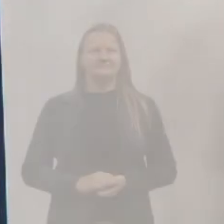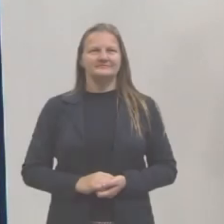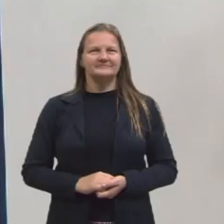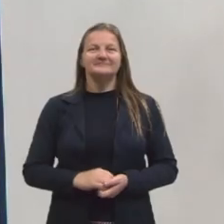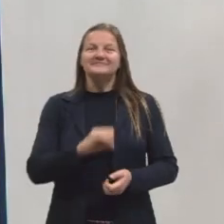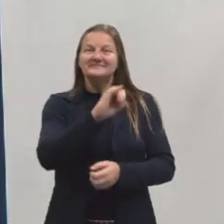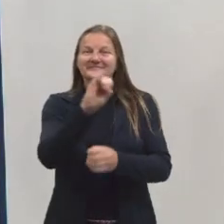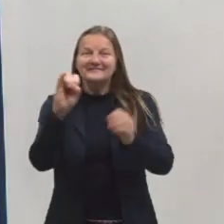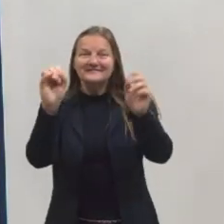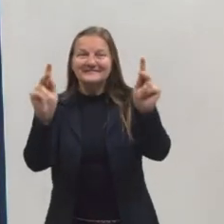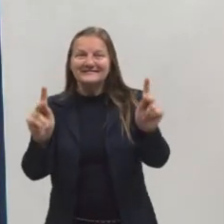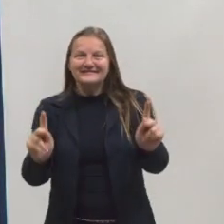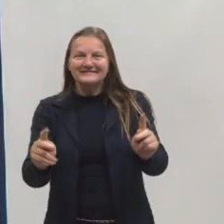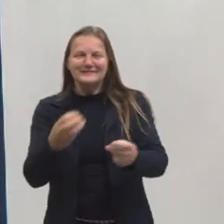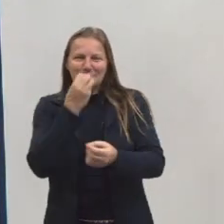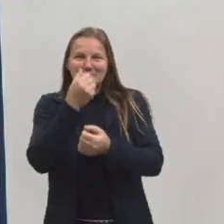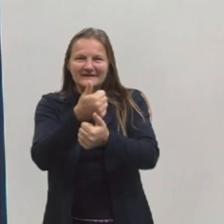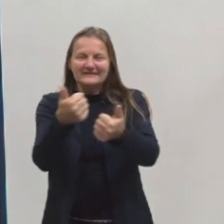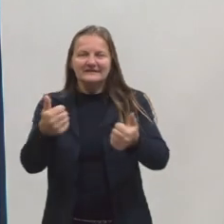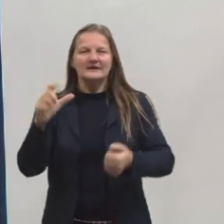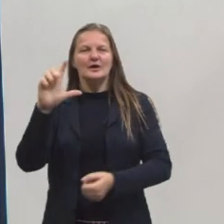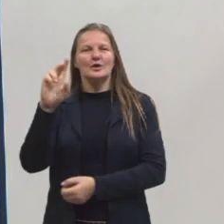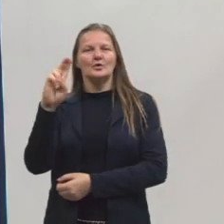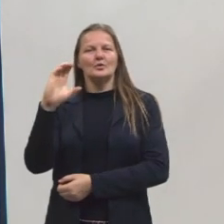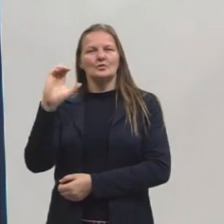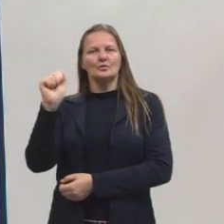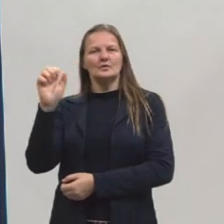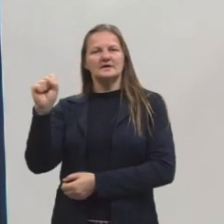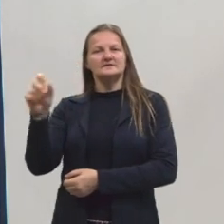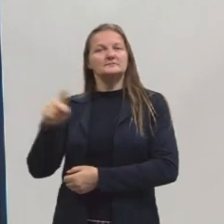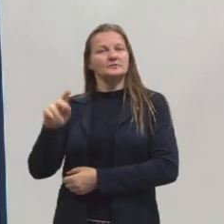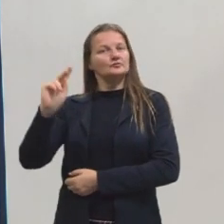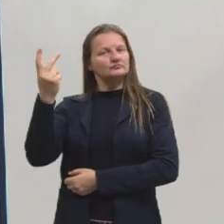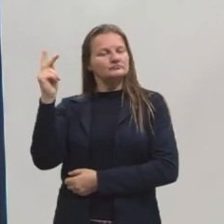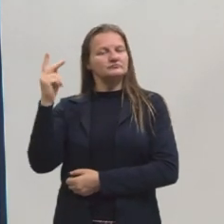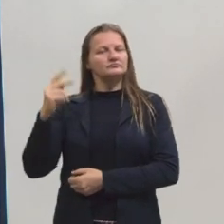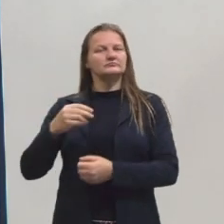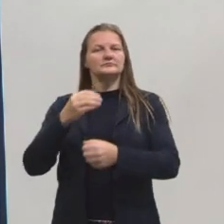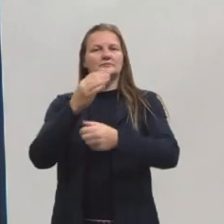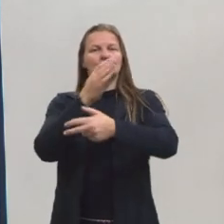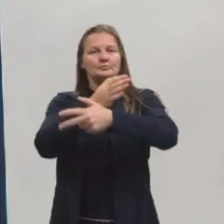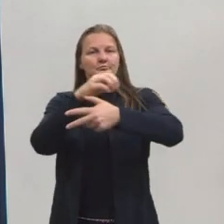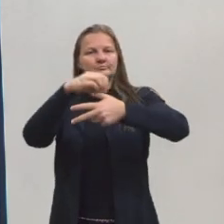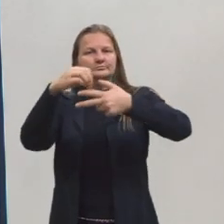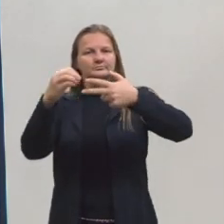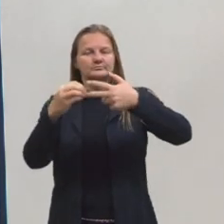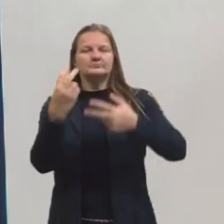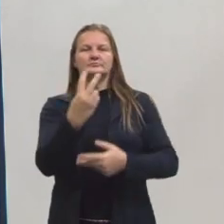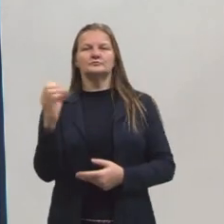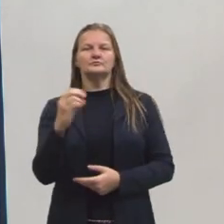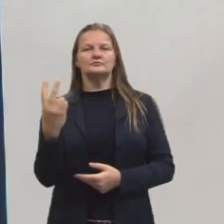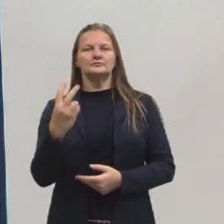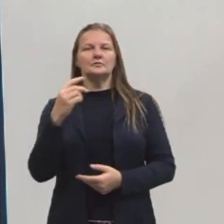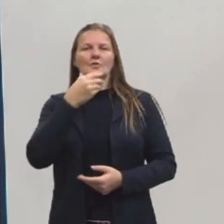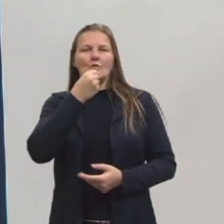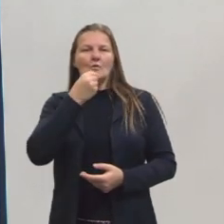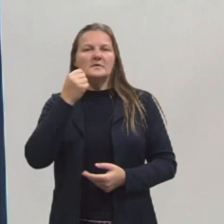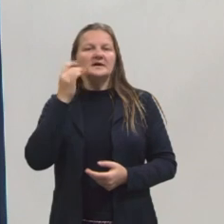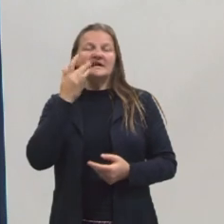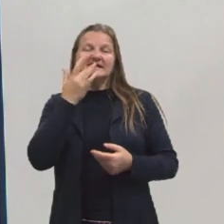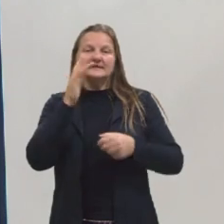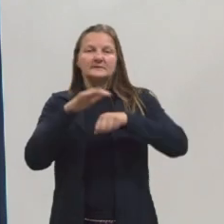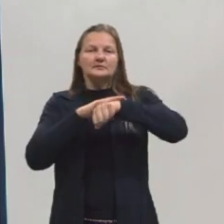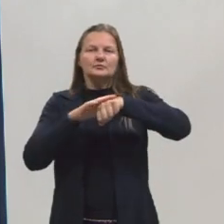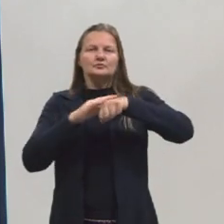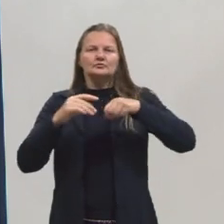E aí, pessoal, tudo bem? Eu sou o Lucas, professor de História do pré-ENEM 2022. Eu sou um homem branco, tenho cabelo